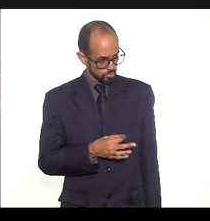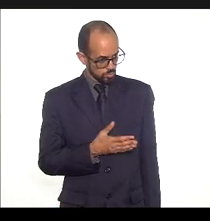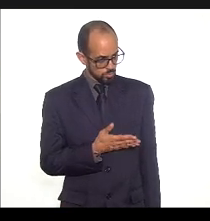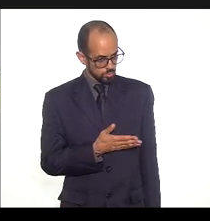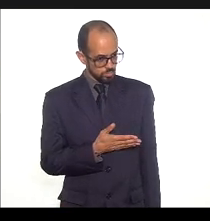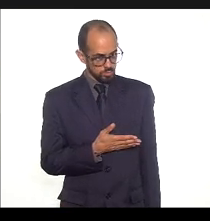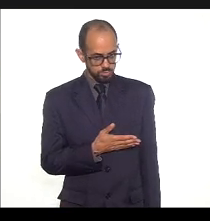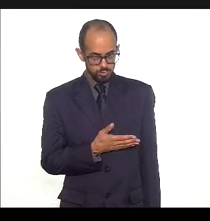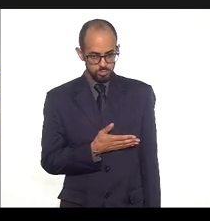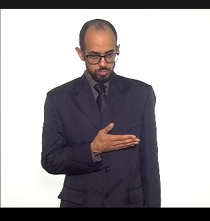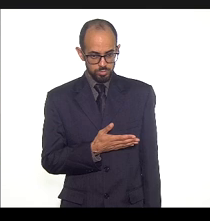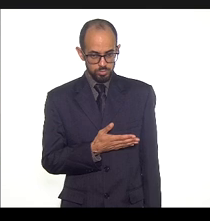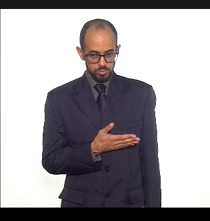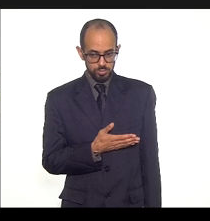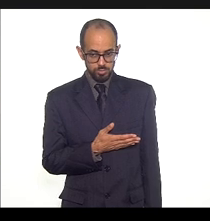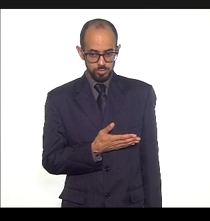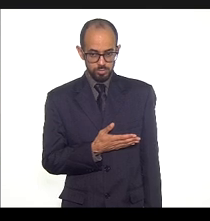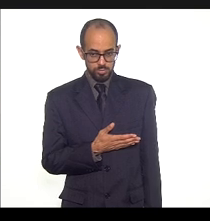espera aí